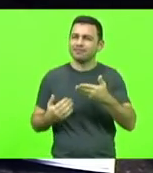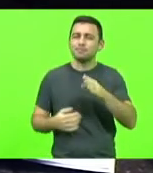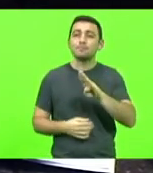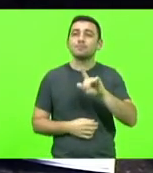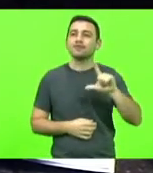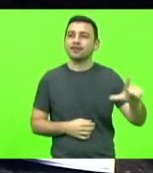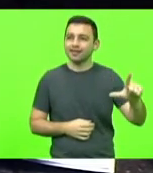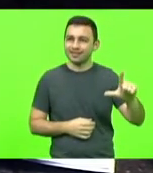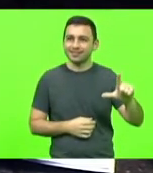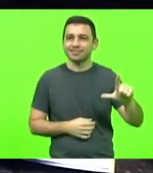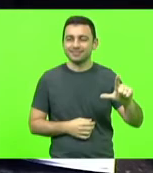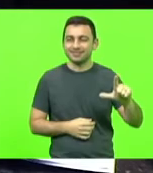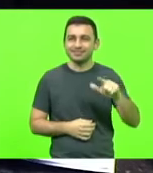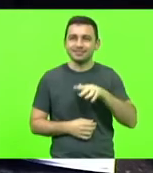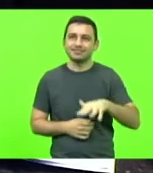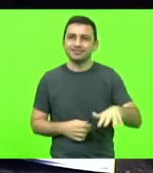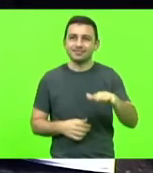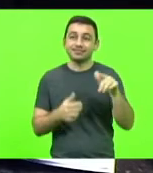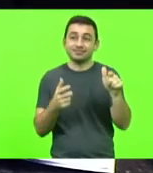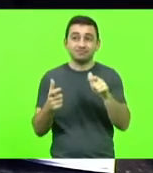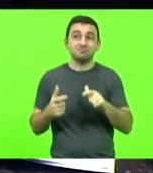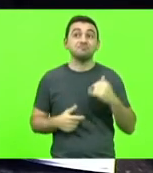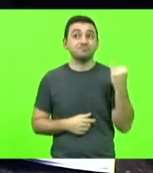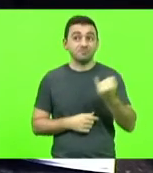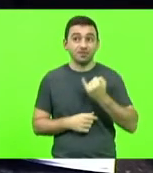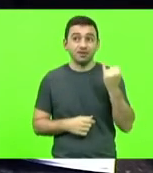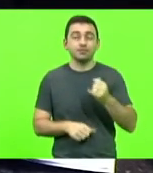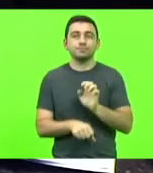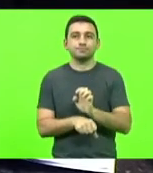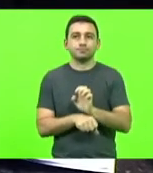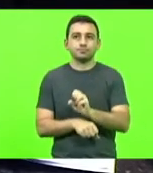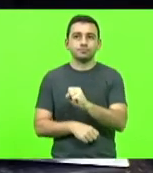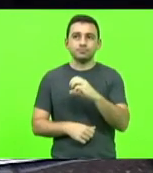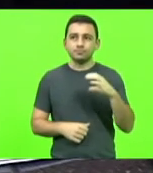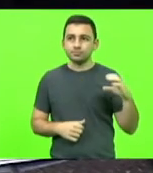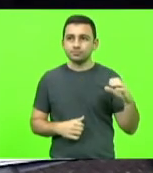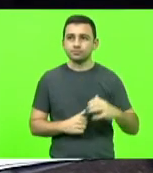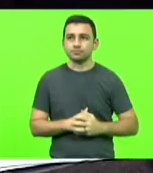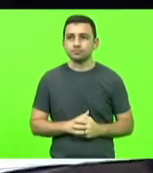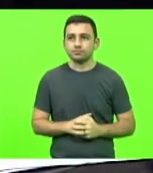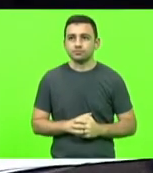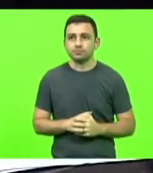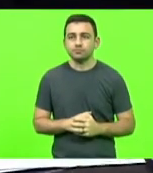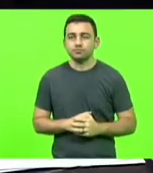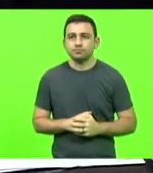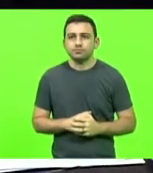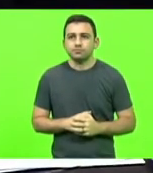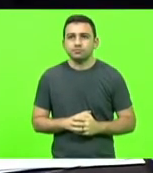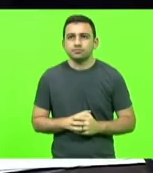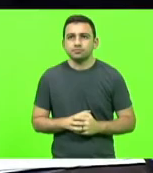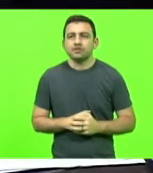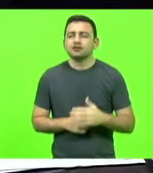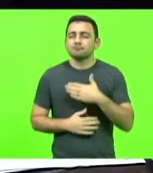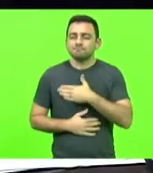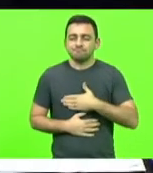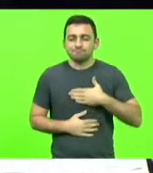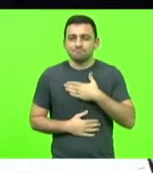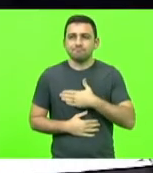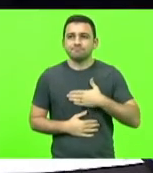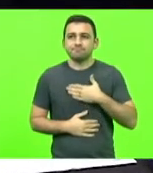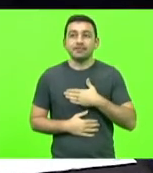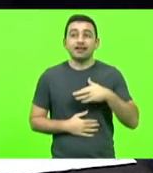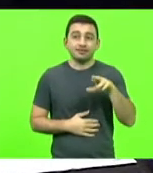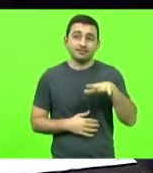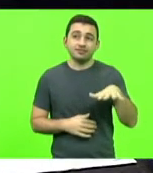nos lugares de importância do estado de Santa Catarina e é uma satisfação para a nossa região